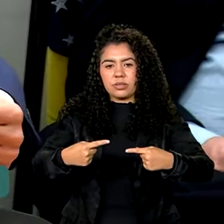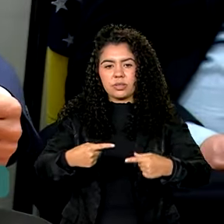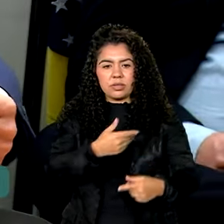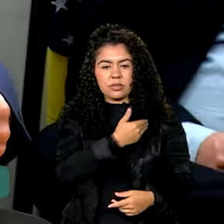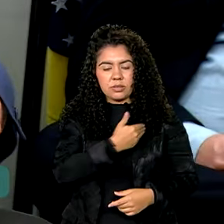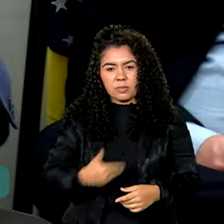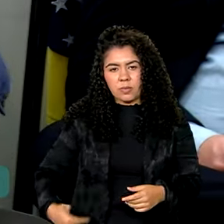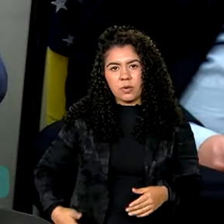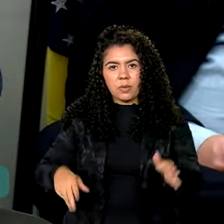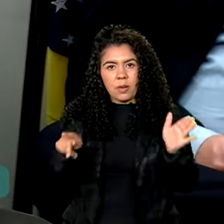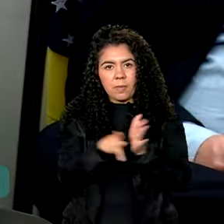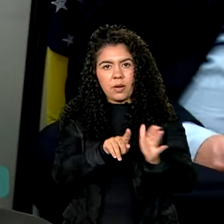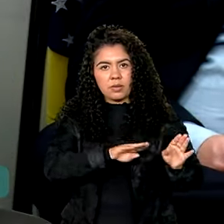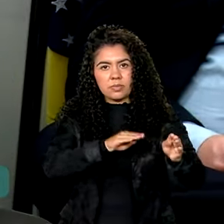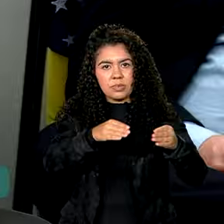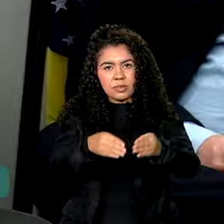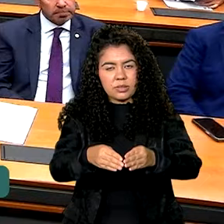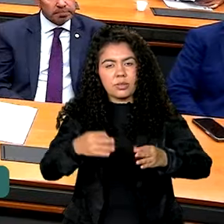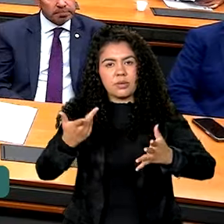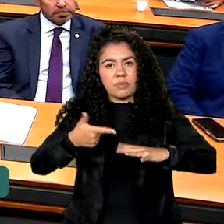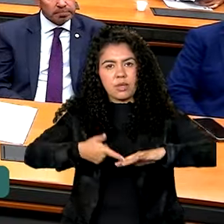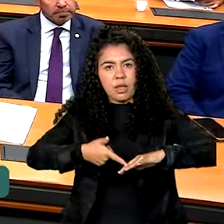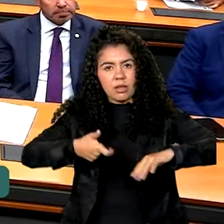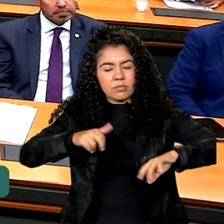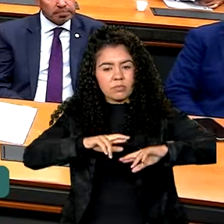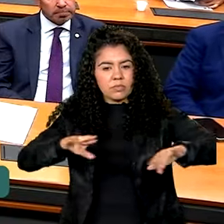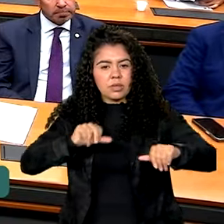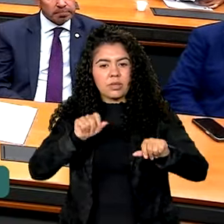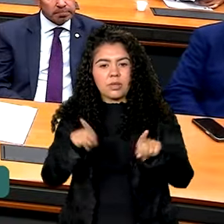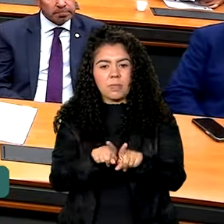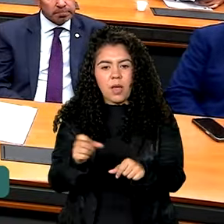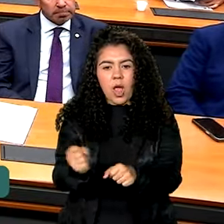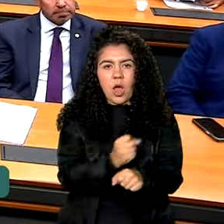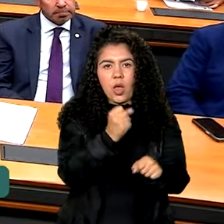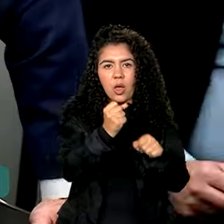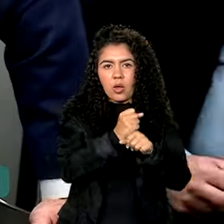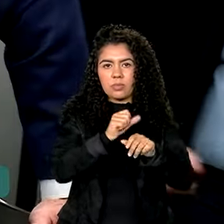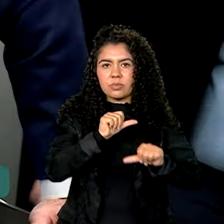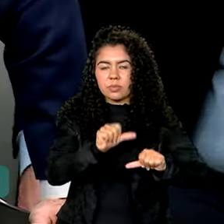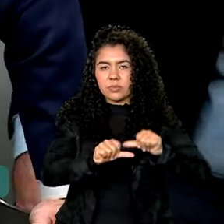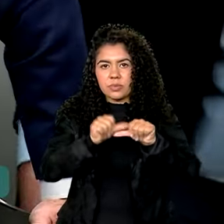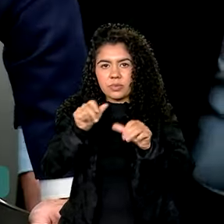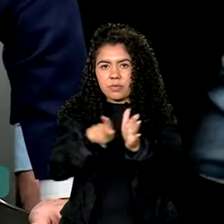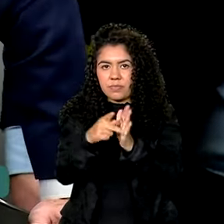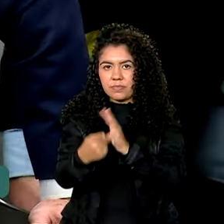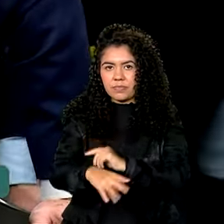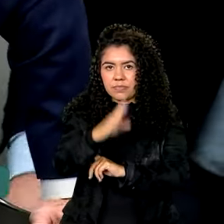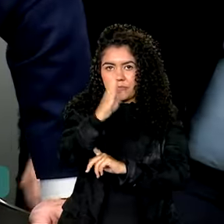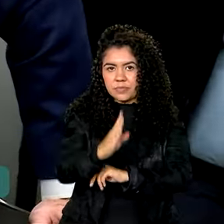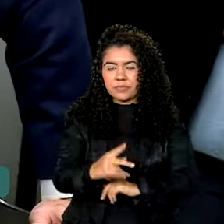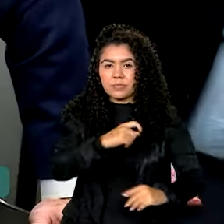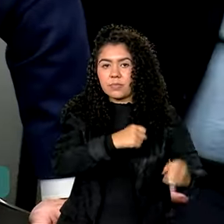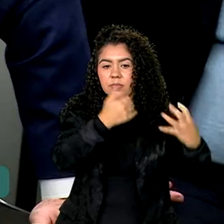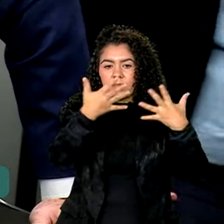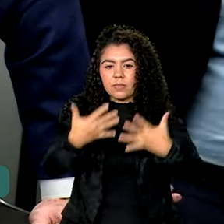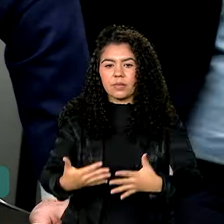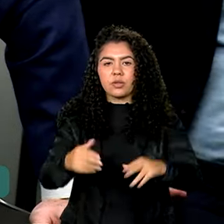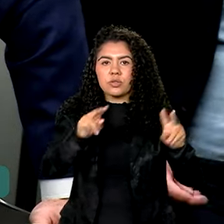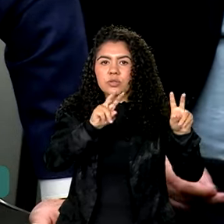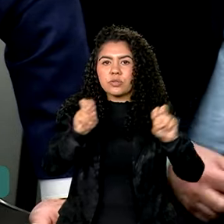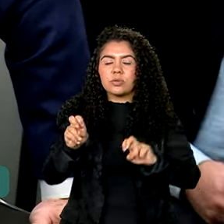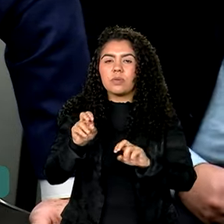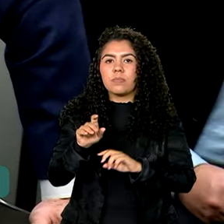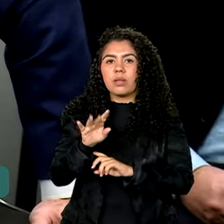tarifário no bolso dos brasileiros e das obras de transmissão realizadas no país. Nós temos o menor impacto tarifário